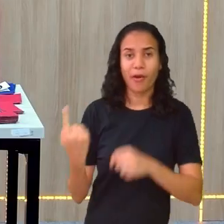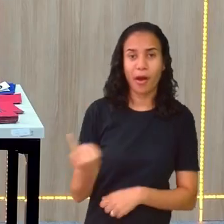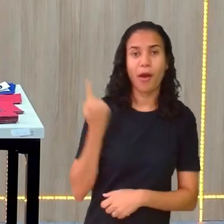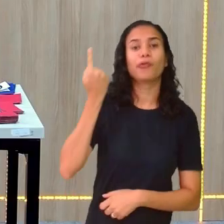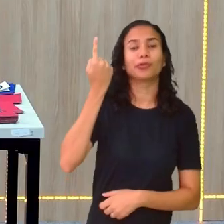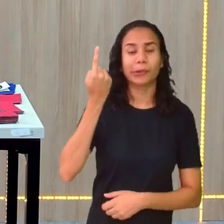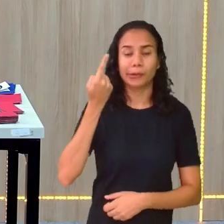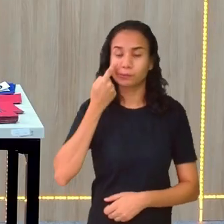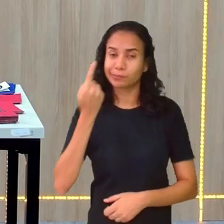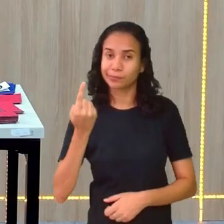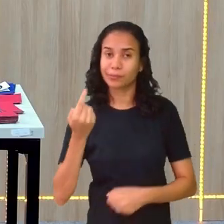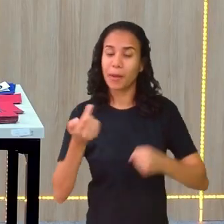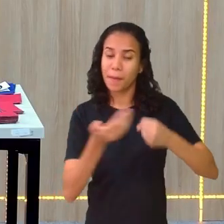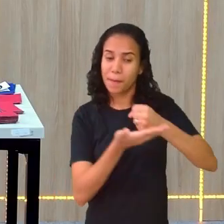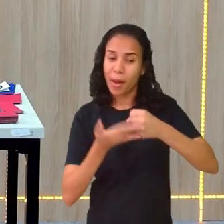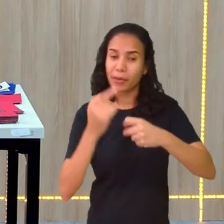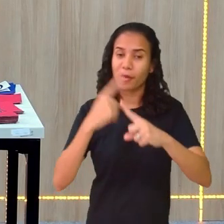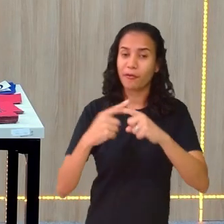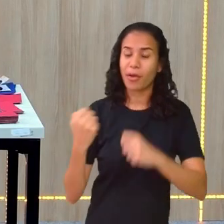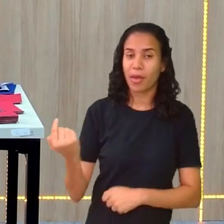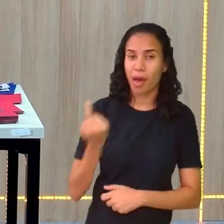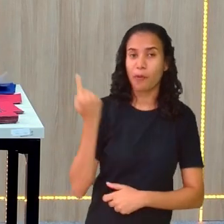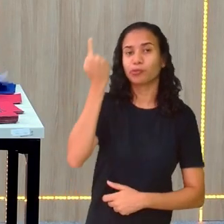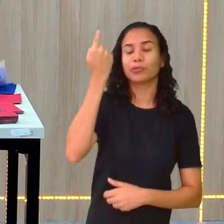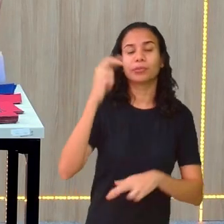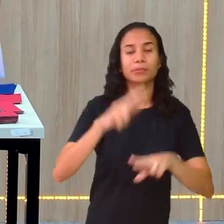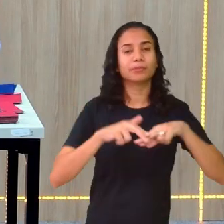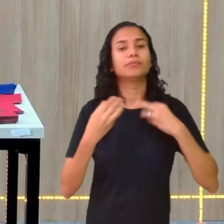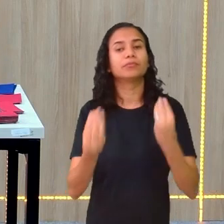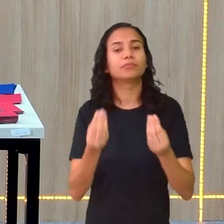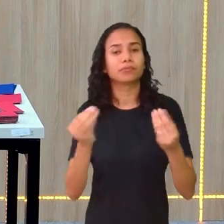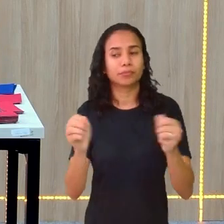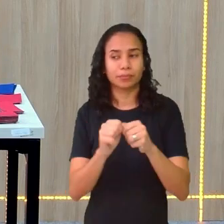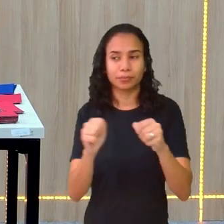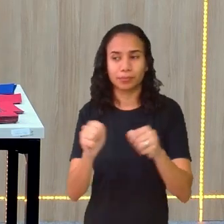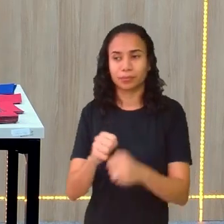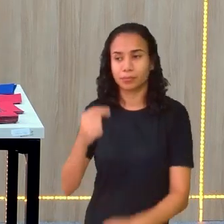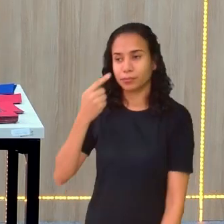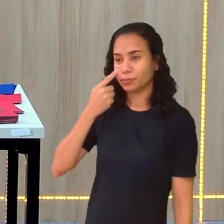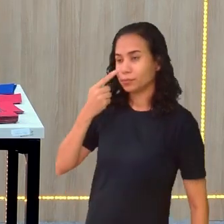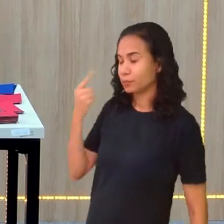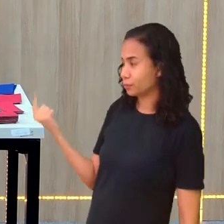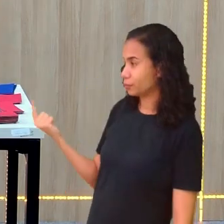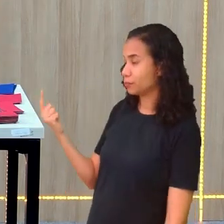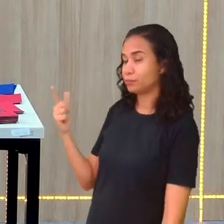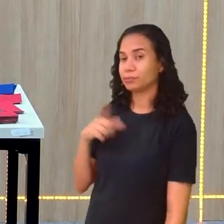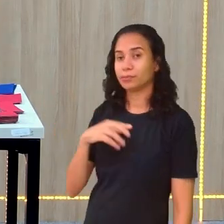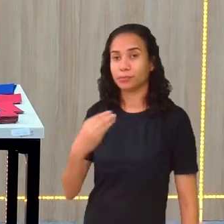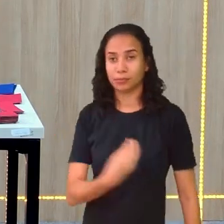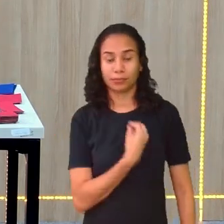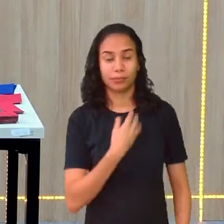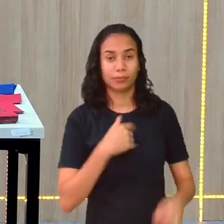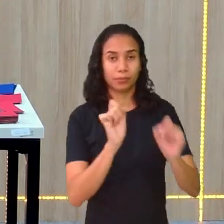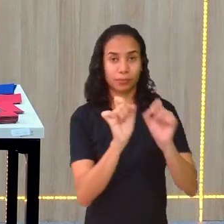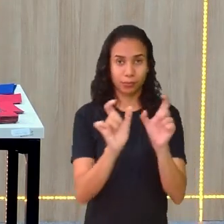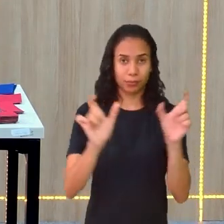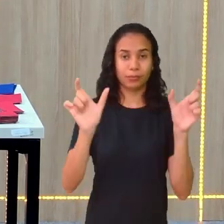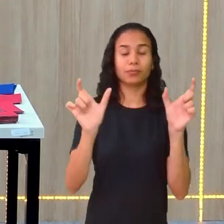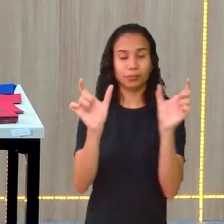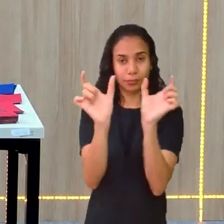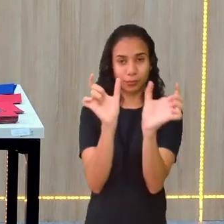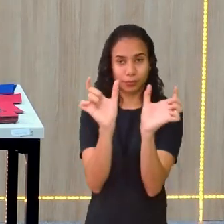Exatamente. Base vezes altura. Então, o é eu vou fazer? Eu vou pegar a minha expressão,